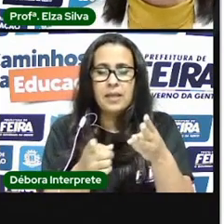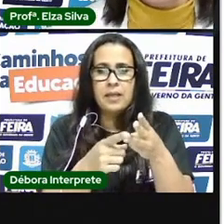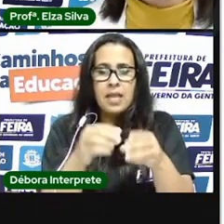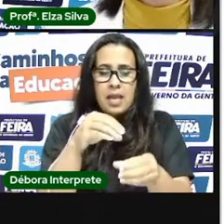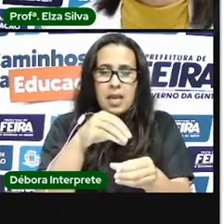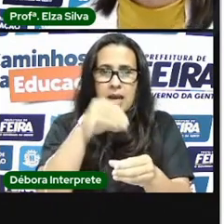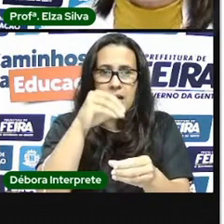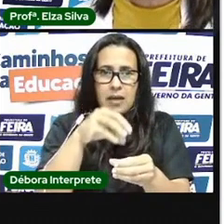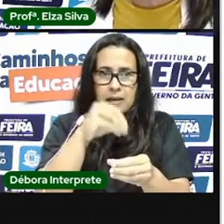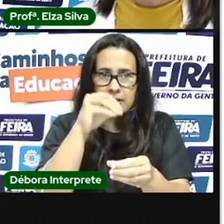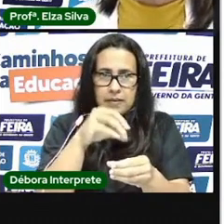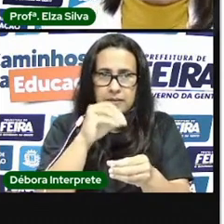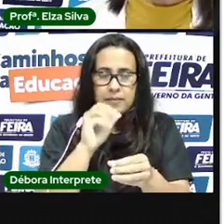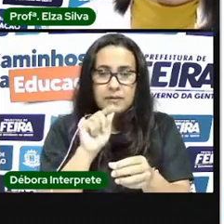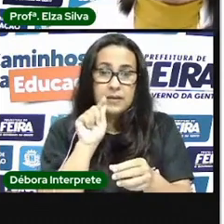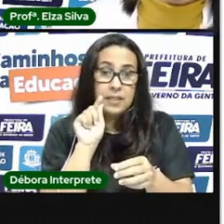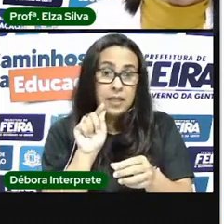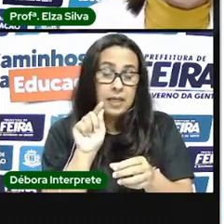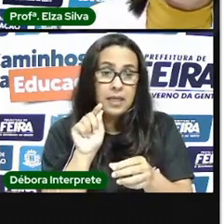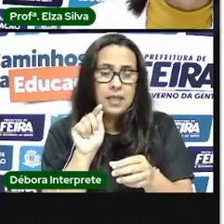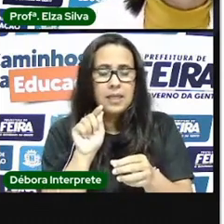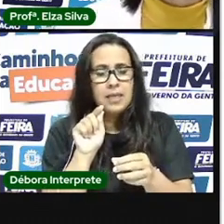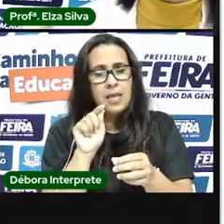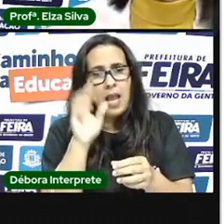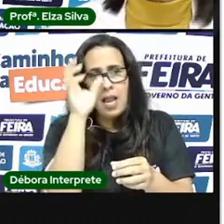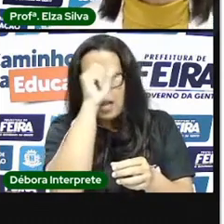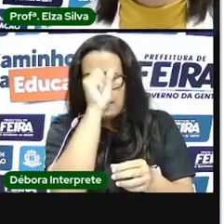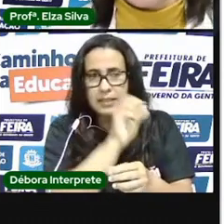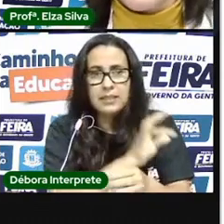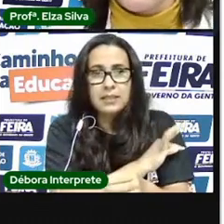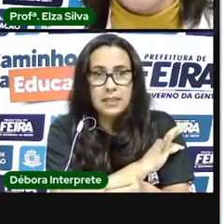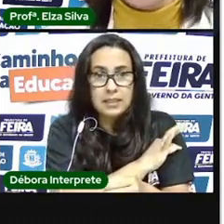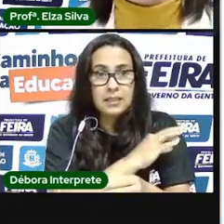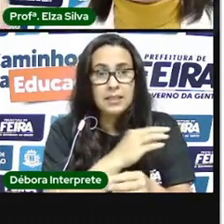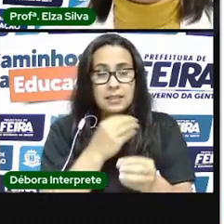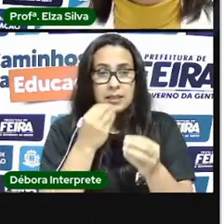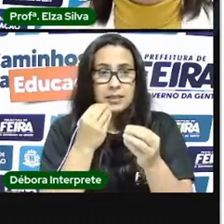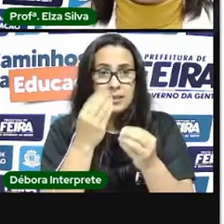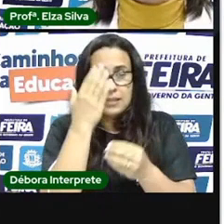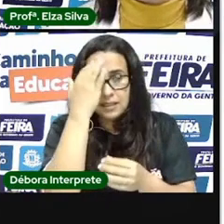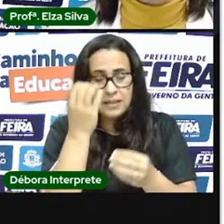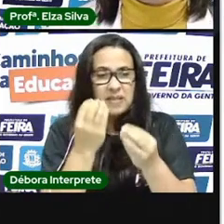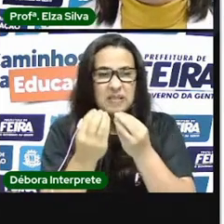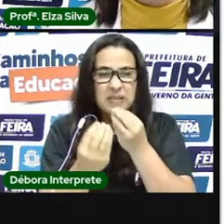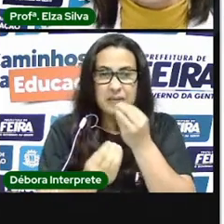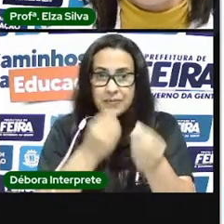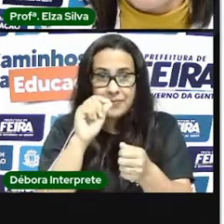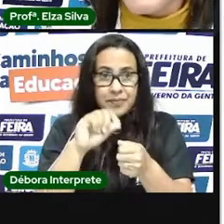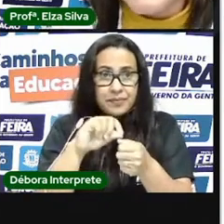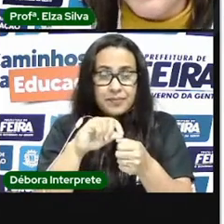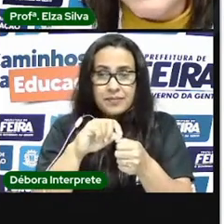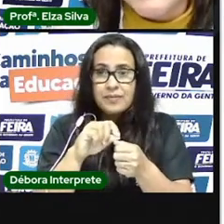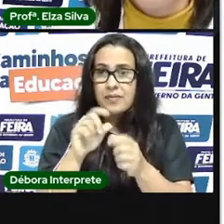aprendendo as técnicas de dar o brilho de aproximar esta imagem o